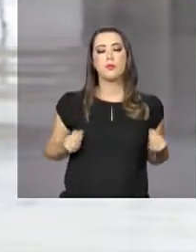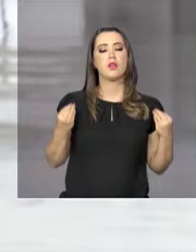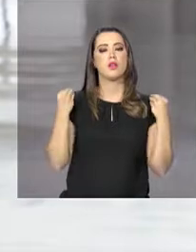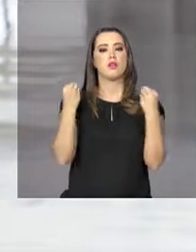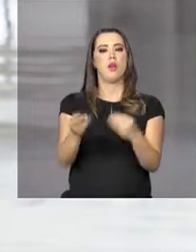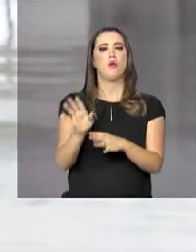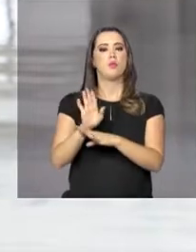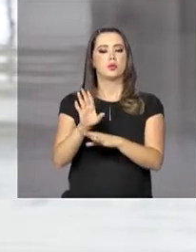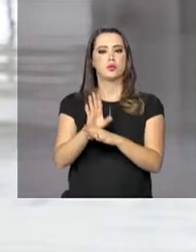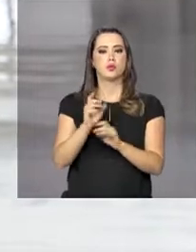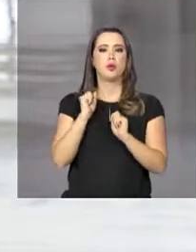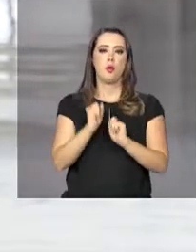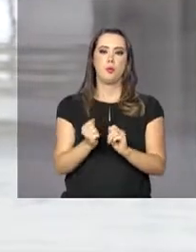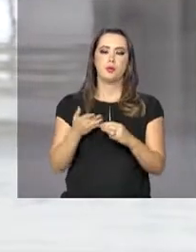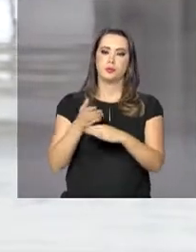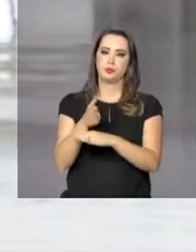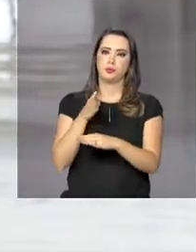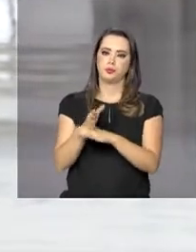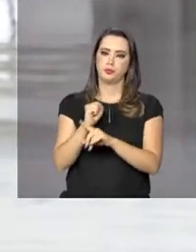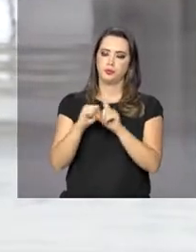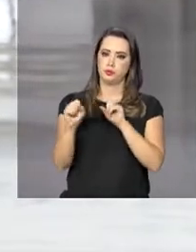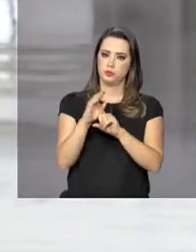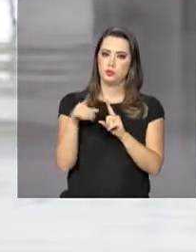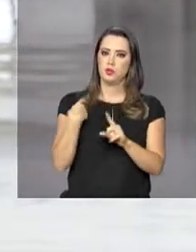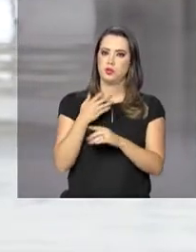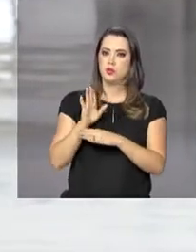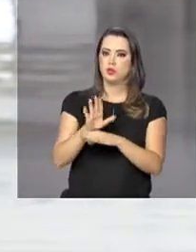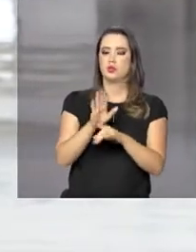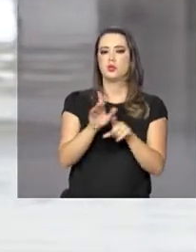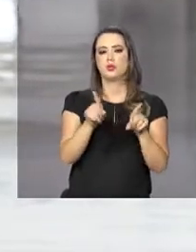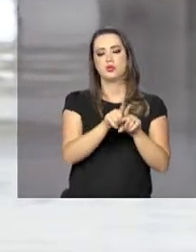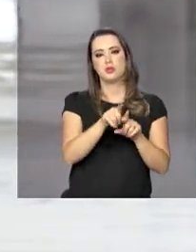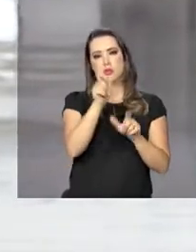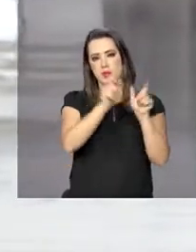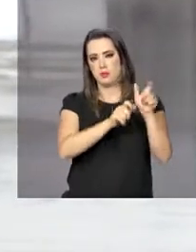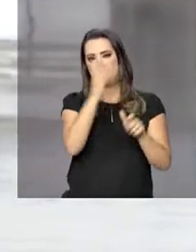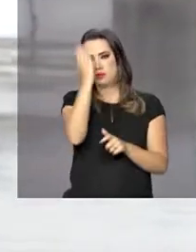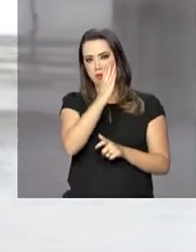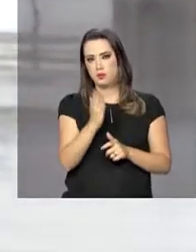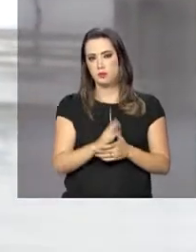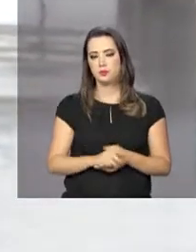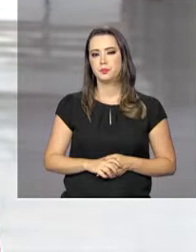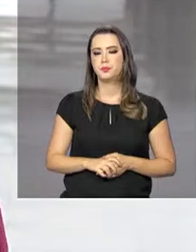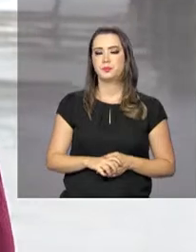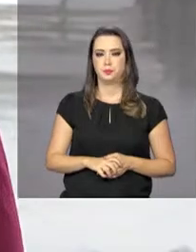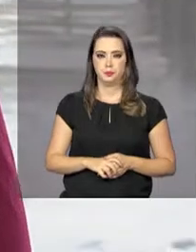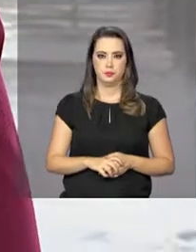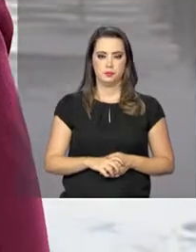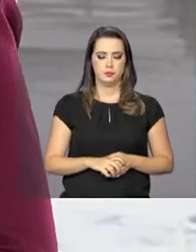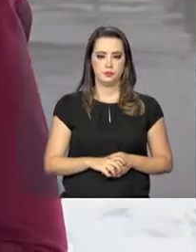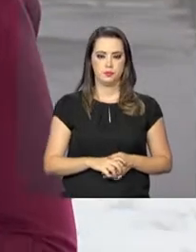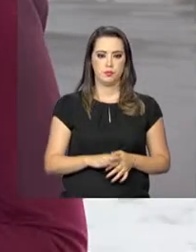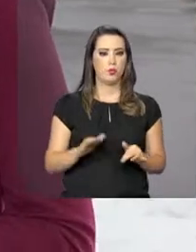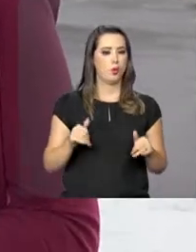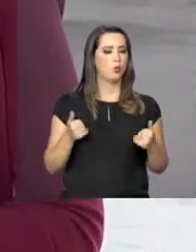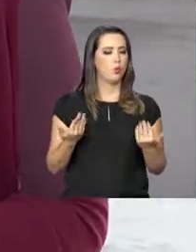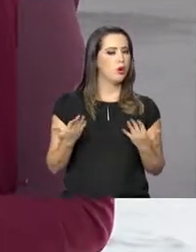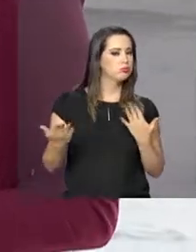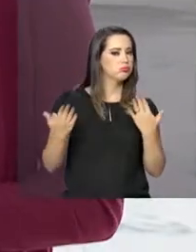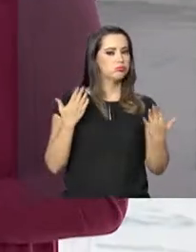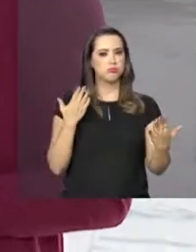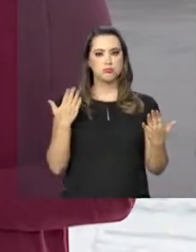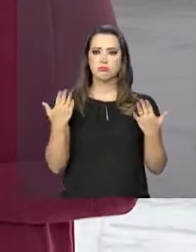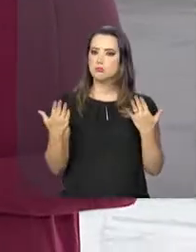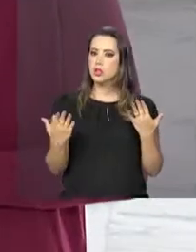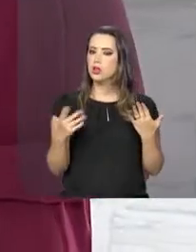apoio para que eles possam se inserir na sociedade, a gente ajuda os brasileiros e ajuda os venezuelanos. E qual o balanço que o governo